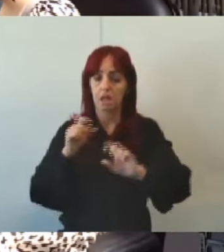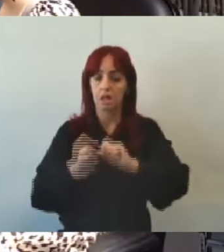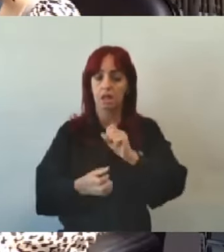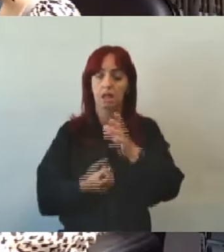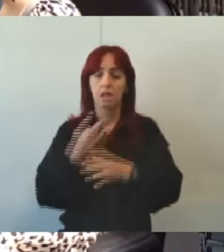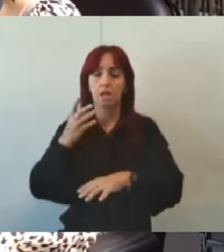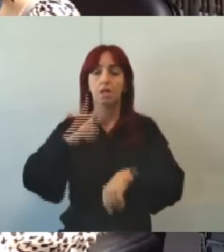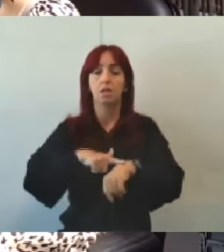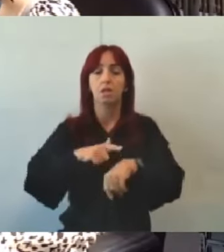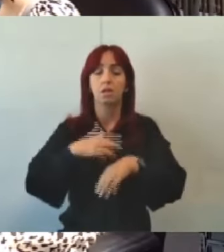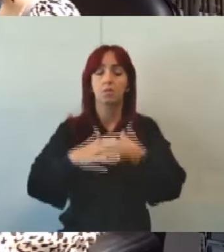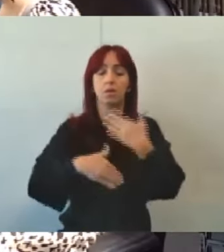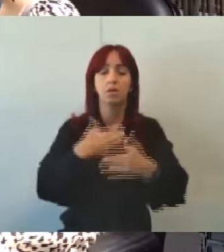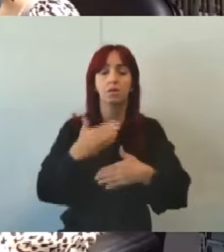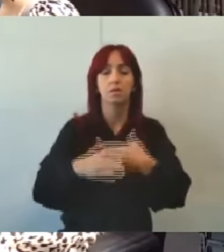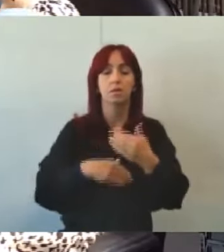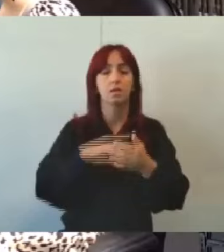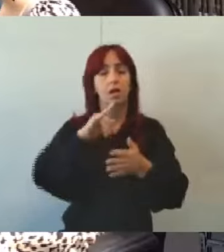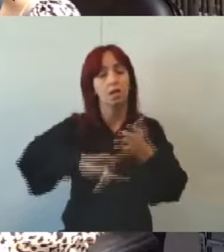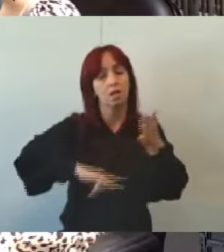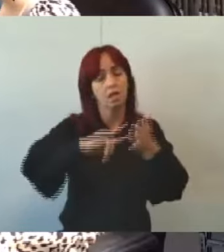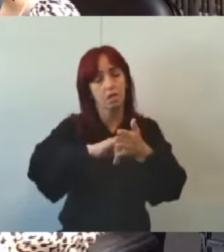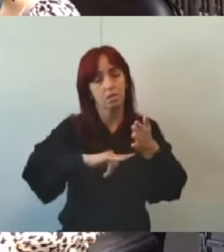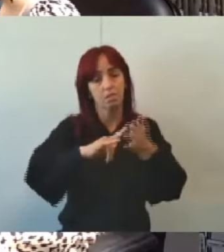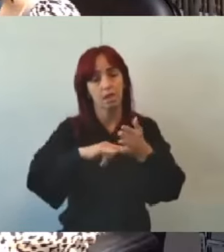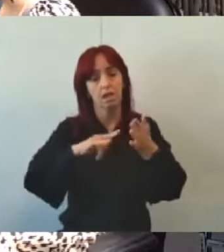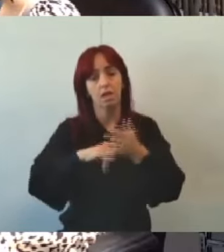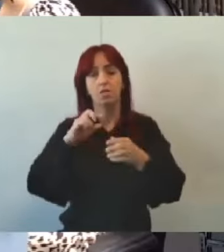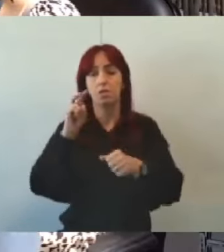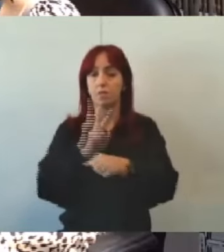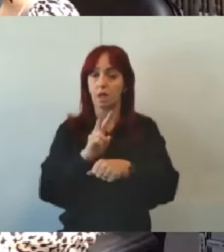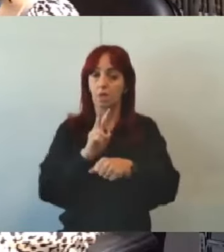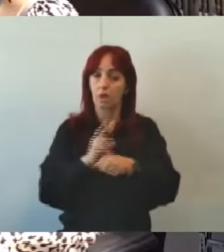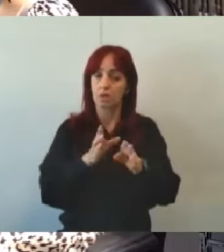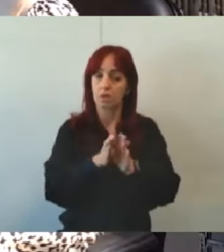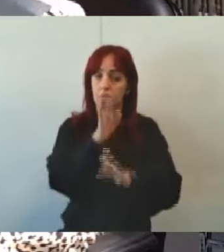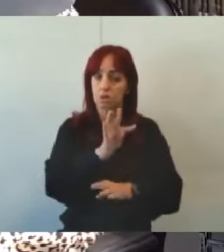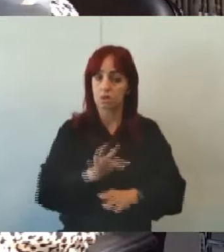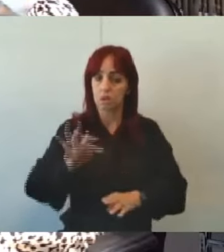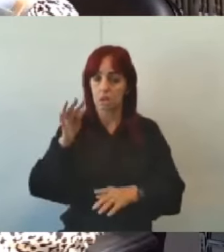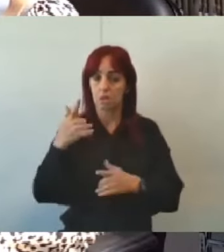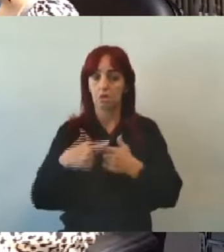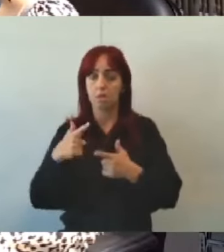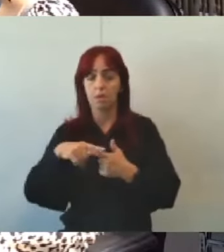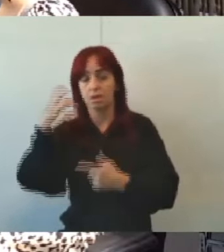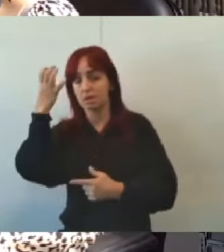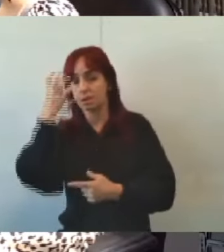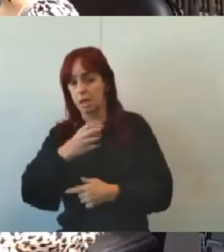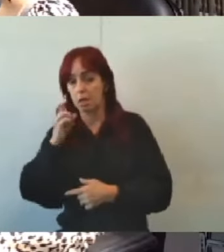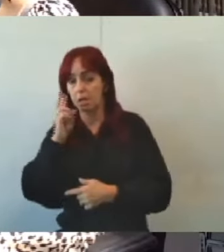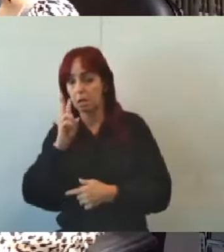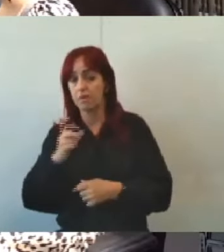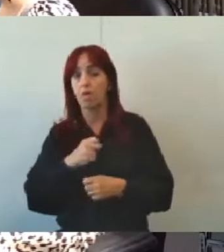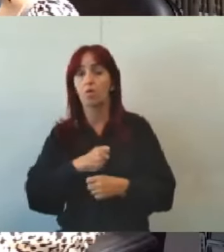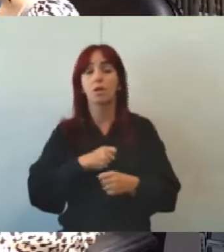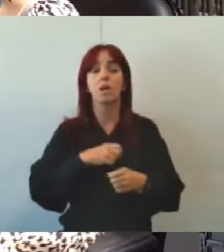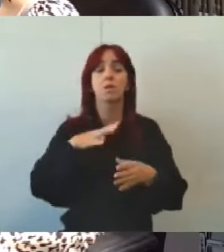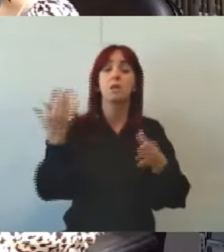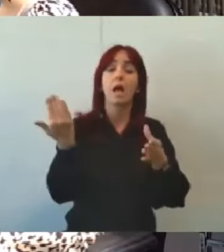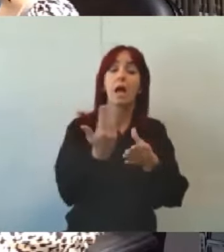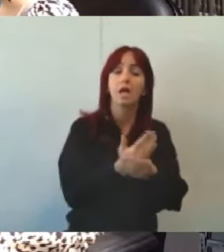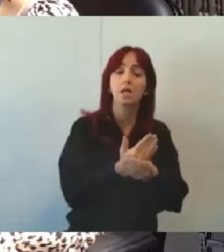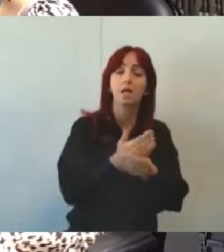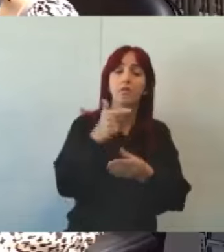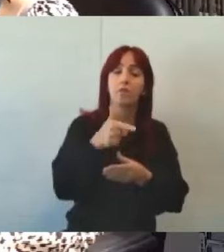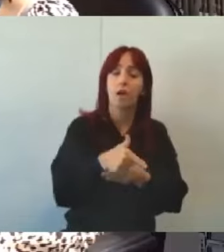temporalidade e a destinação de documentos sobre a guarda dos conselhos tutelares que é um problema sério a gente vê aquela questão dos arquivos ali já